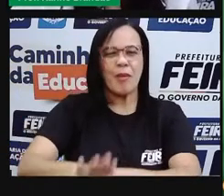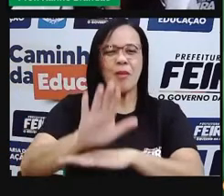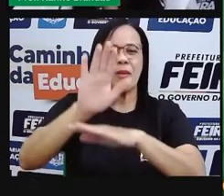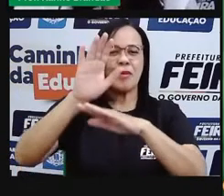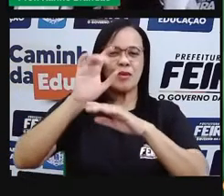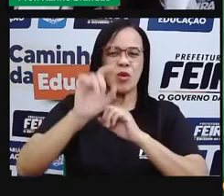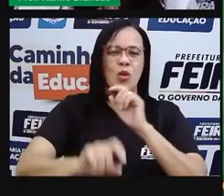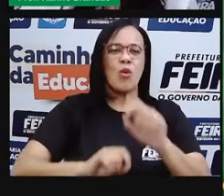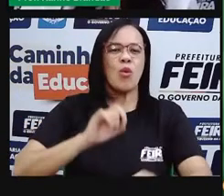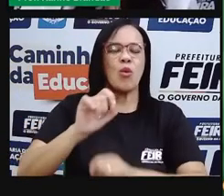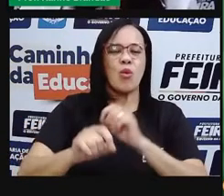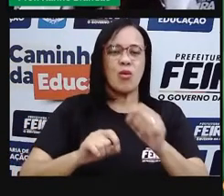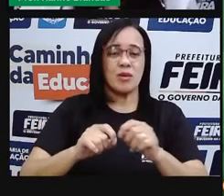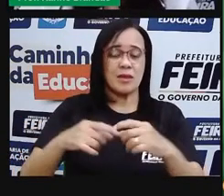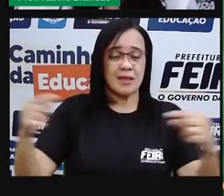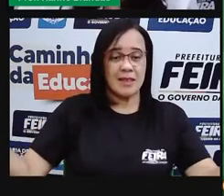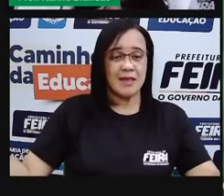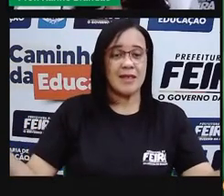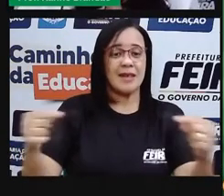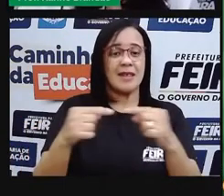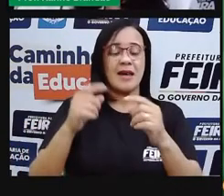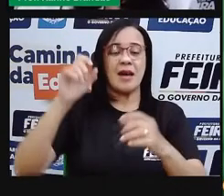percurso vai ser o mar, né?